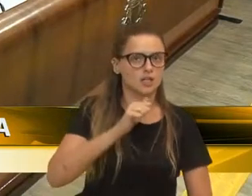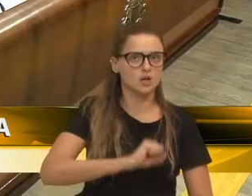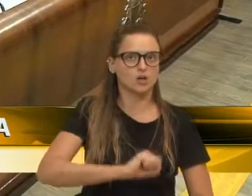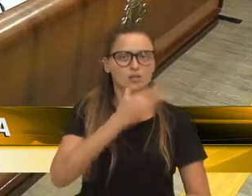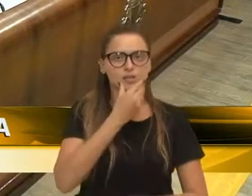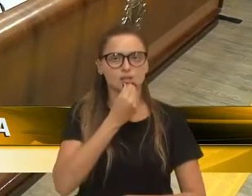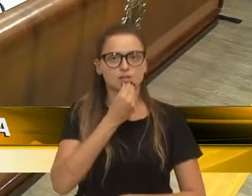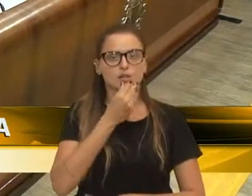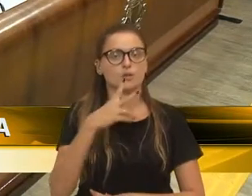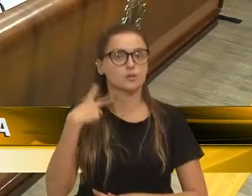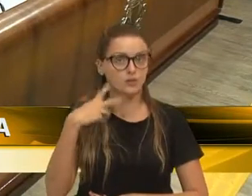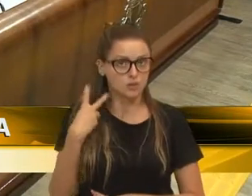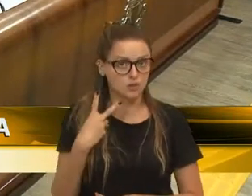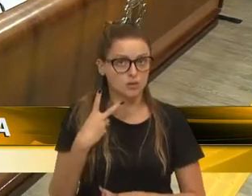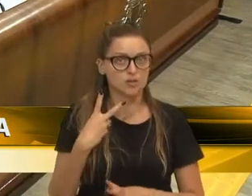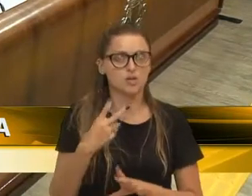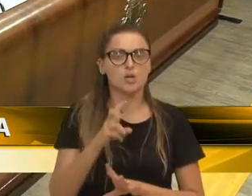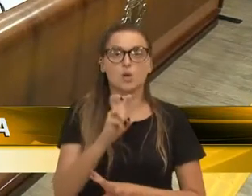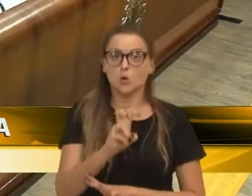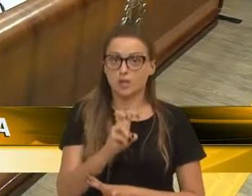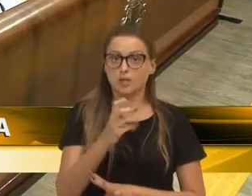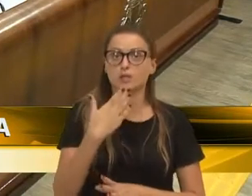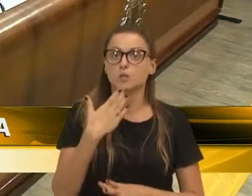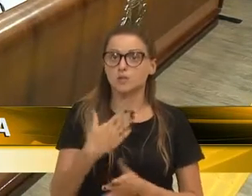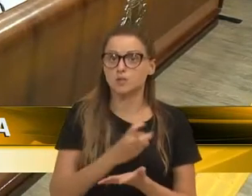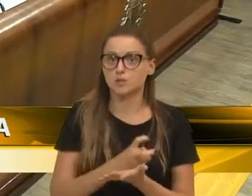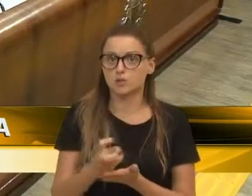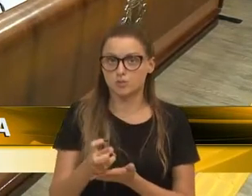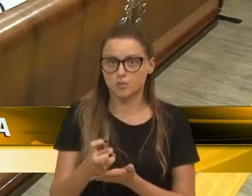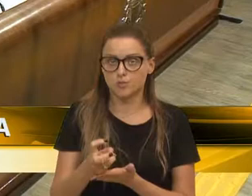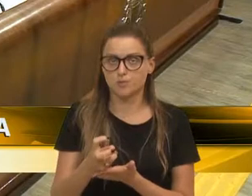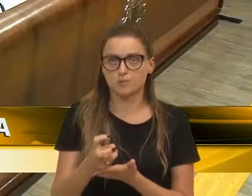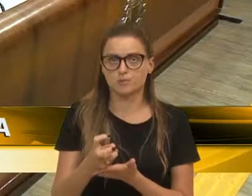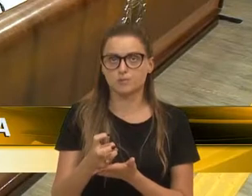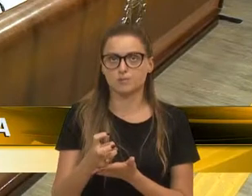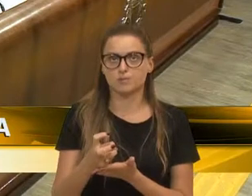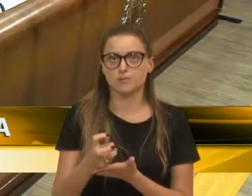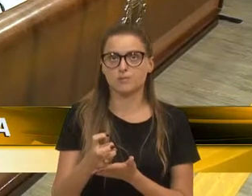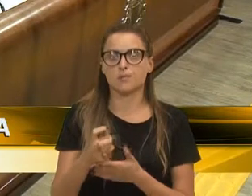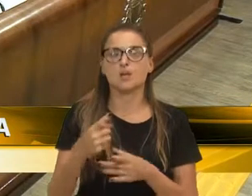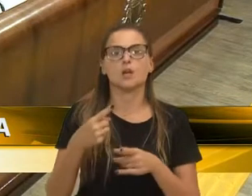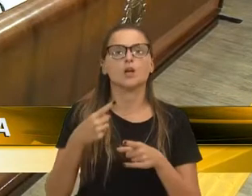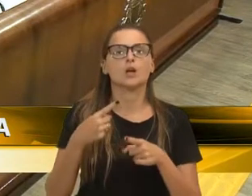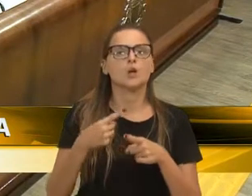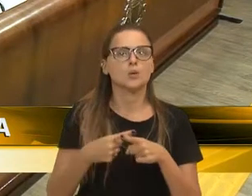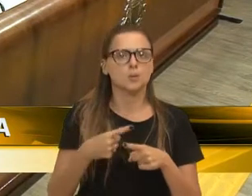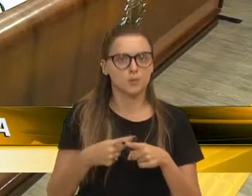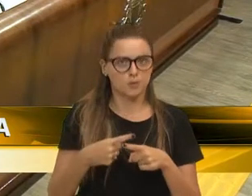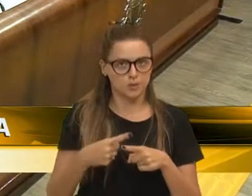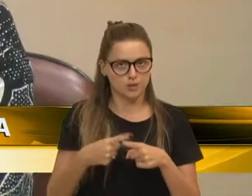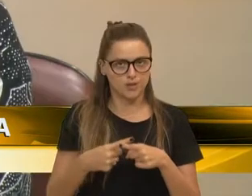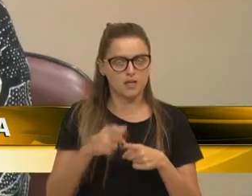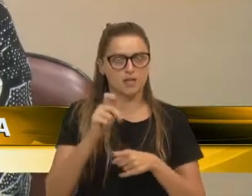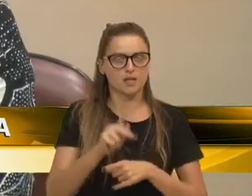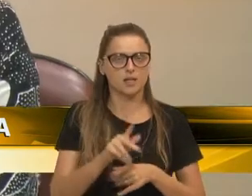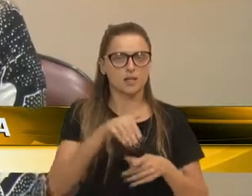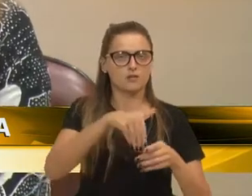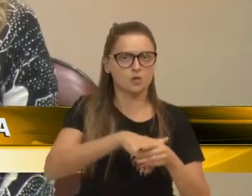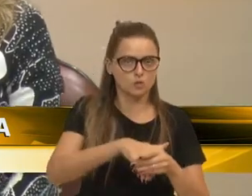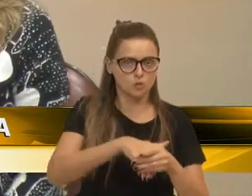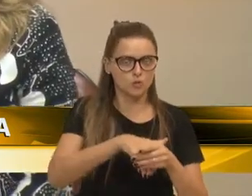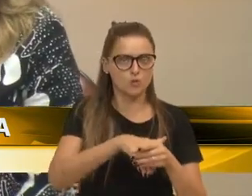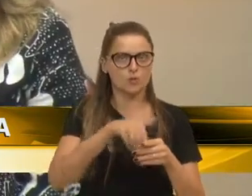quinto pedido de impeachment, porque a chapa que se elegeu em nossa cidade